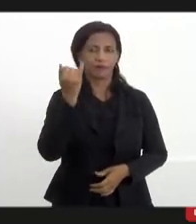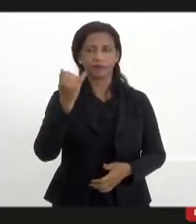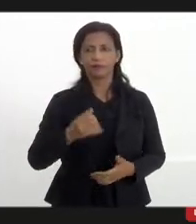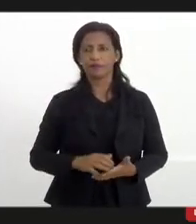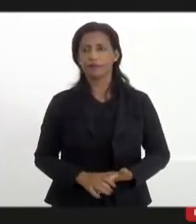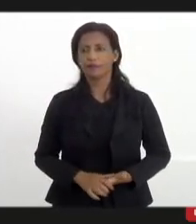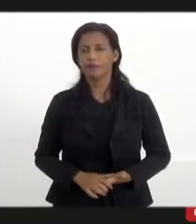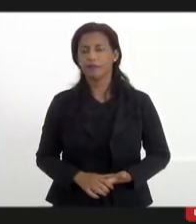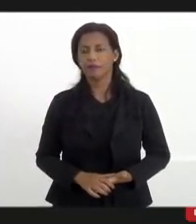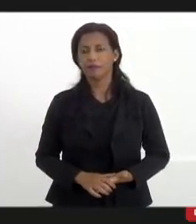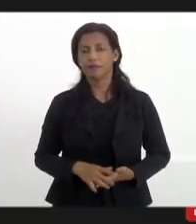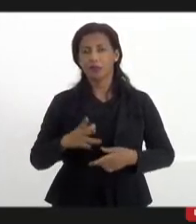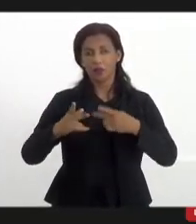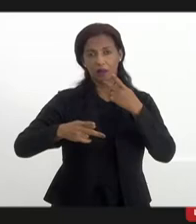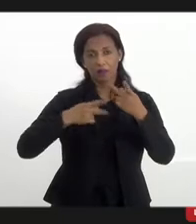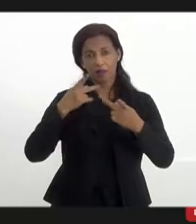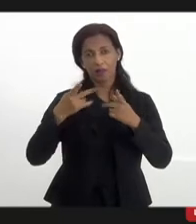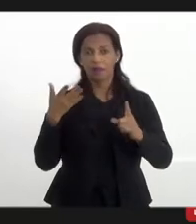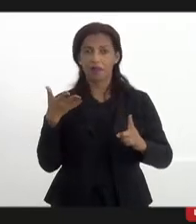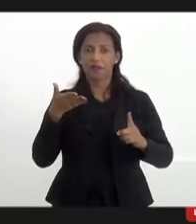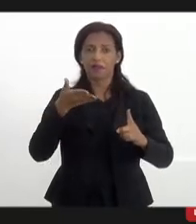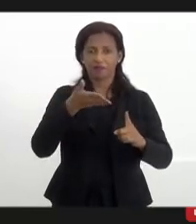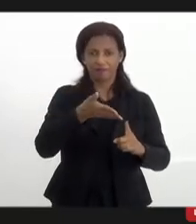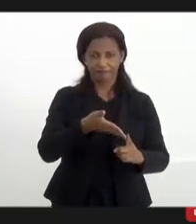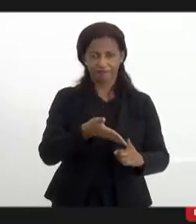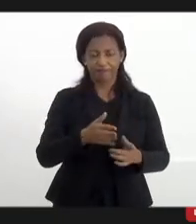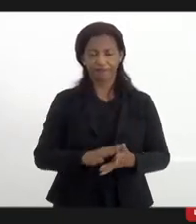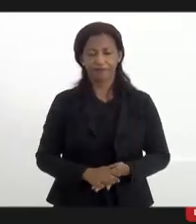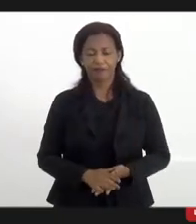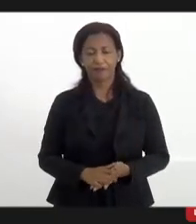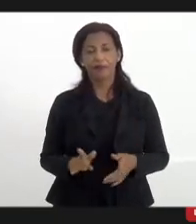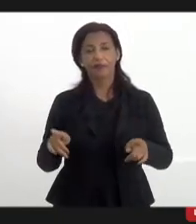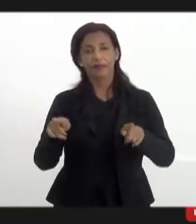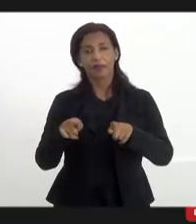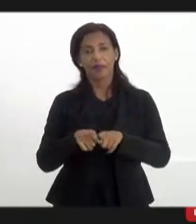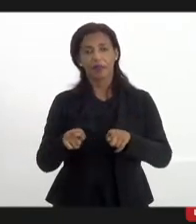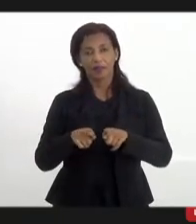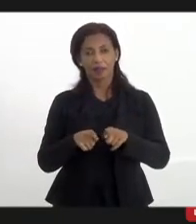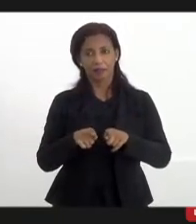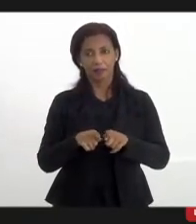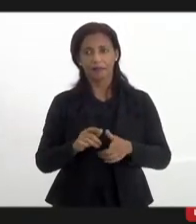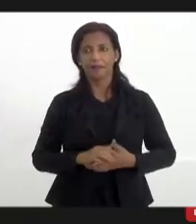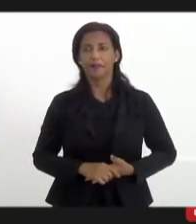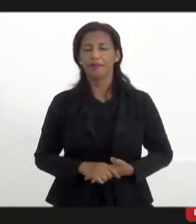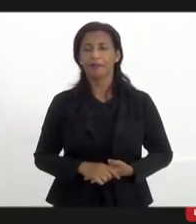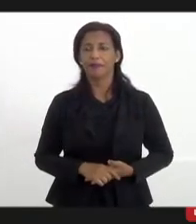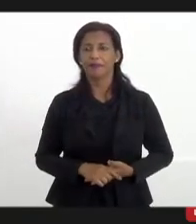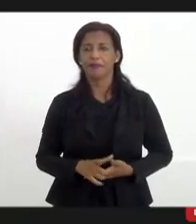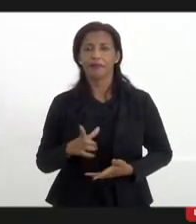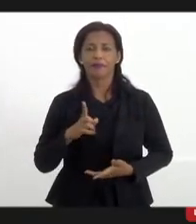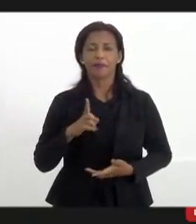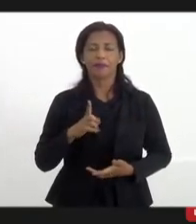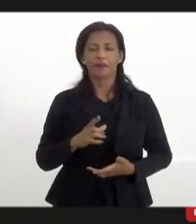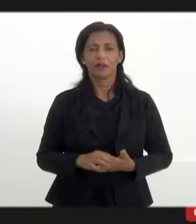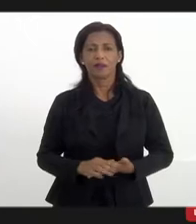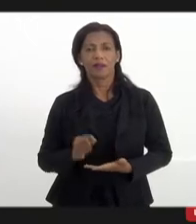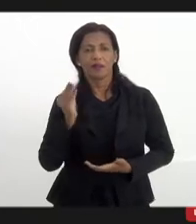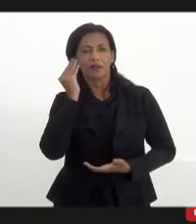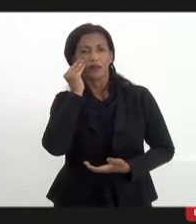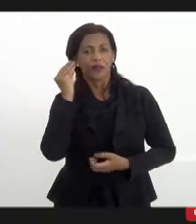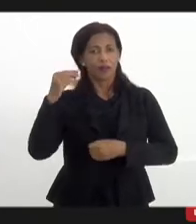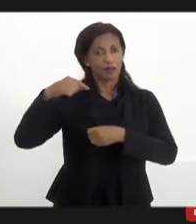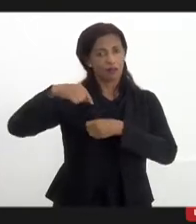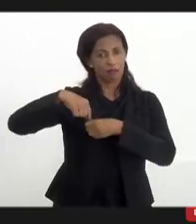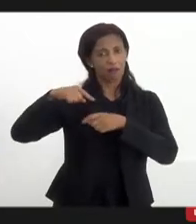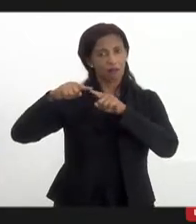queria fazer a minha fala nesse sentido. Assim como a gente tentar aqui dentro